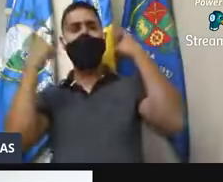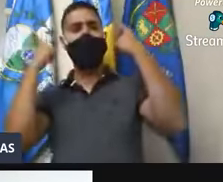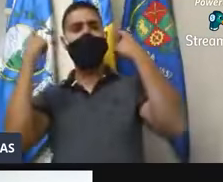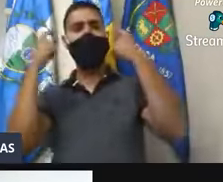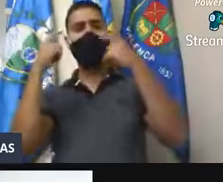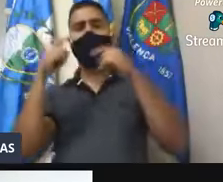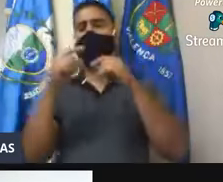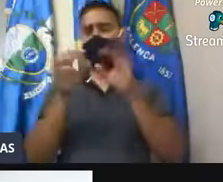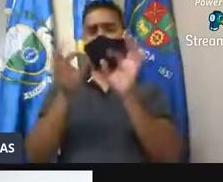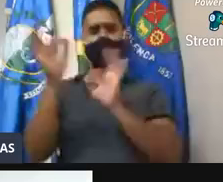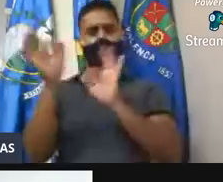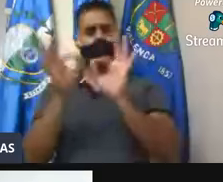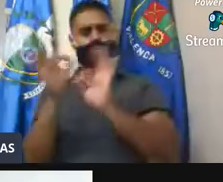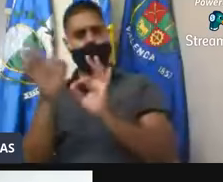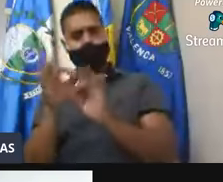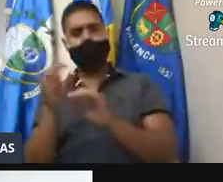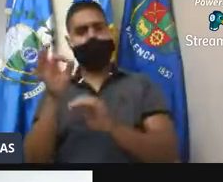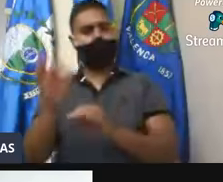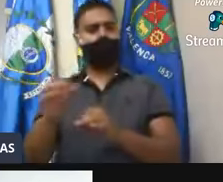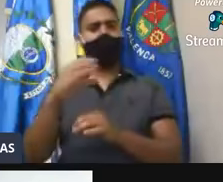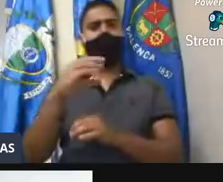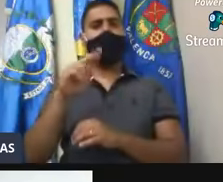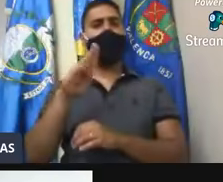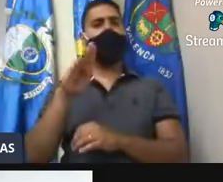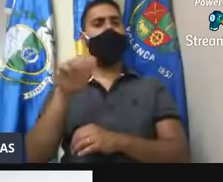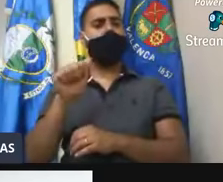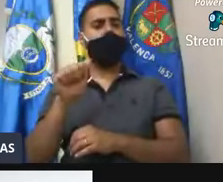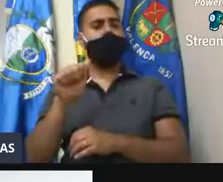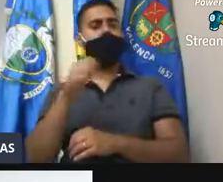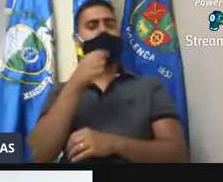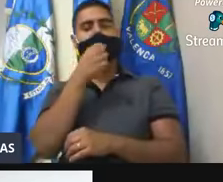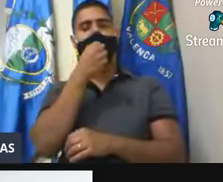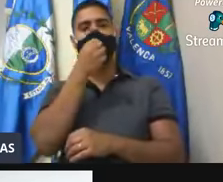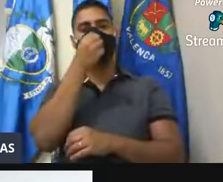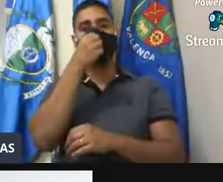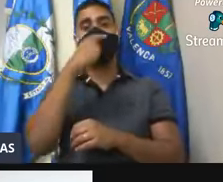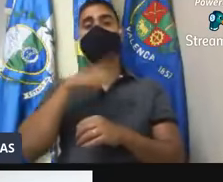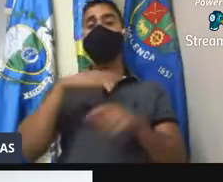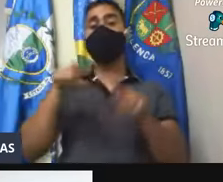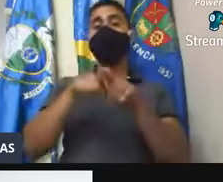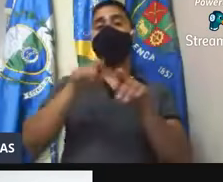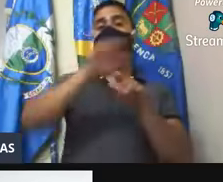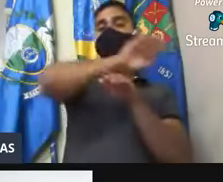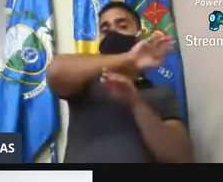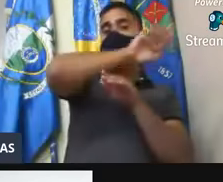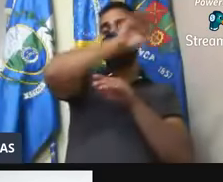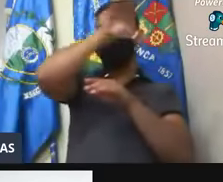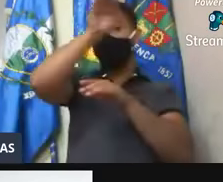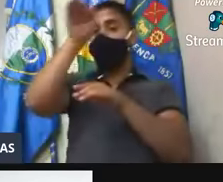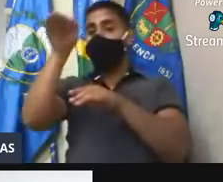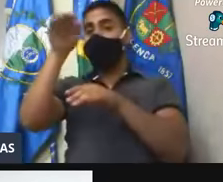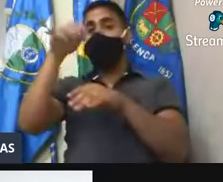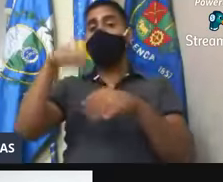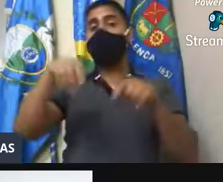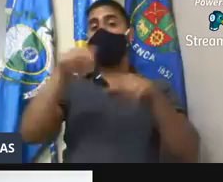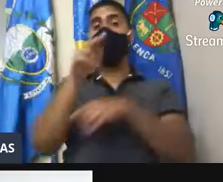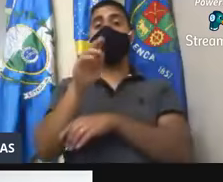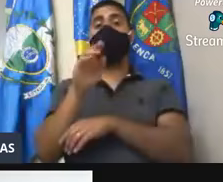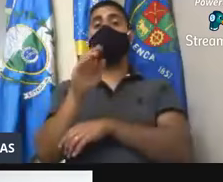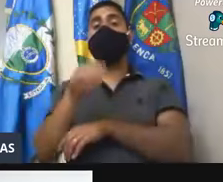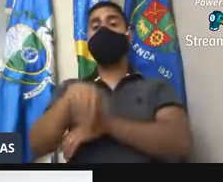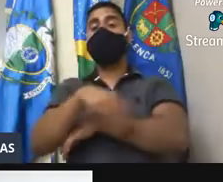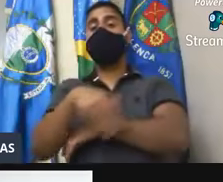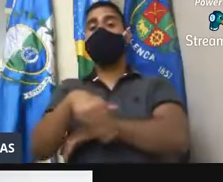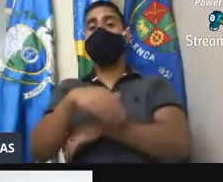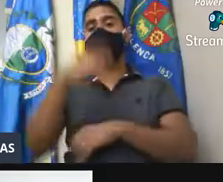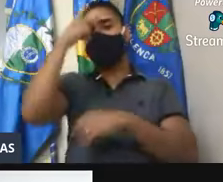padrões, dentro com, junto com o Inepaque, eh, uma cobertura da Rua do Ceresteiro também, o Inepaque já teve,